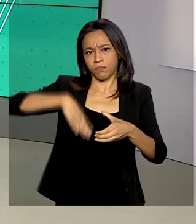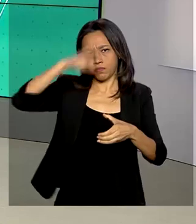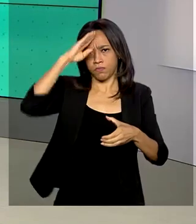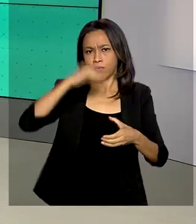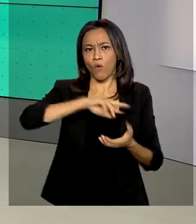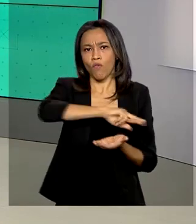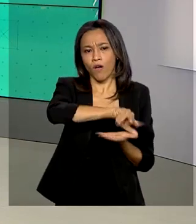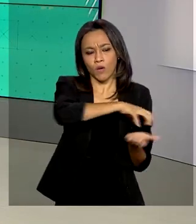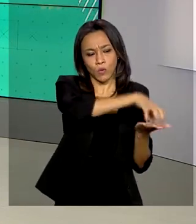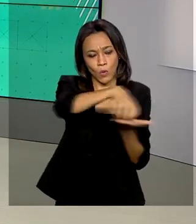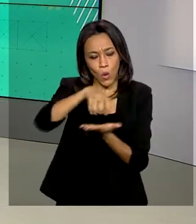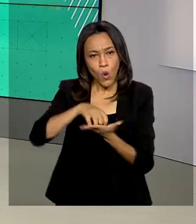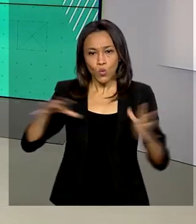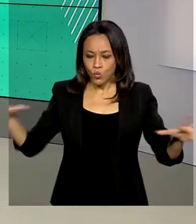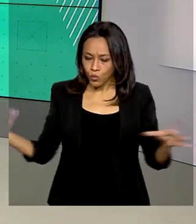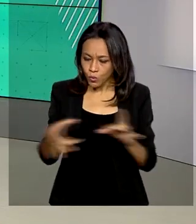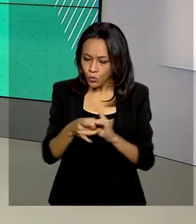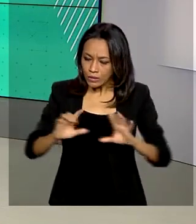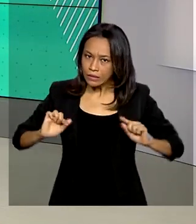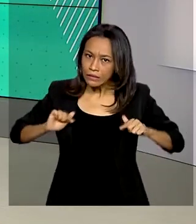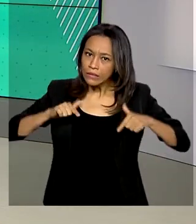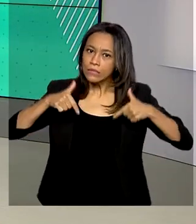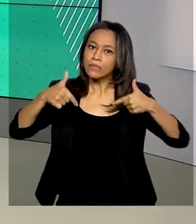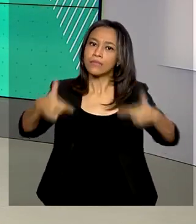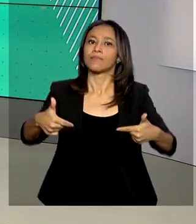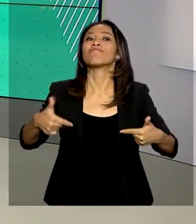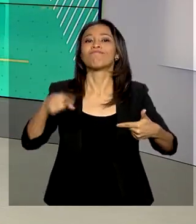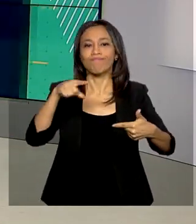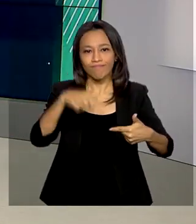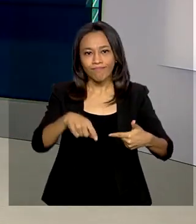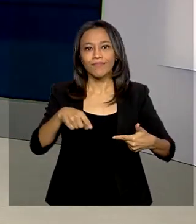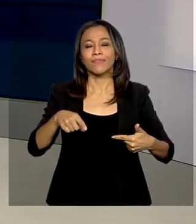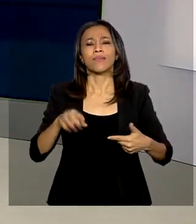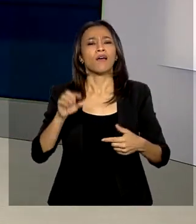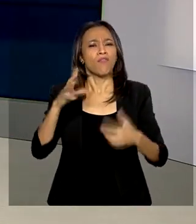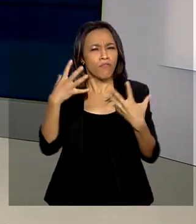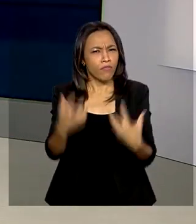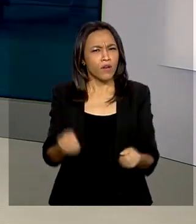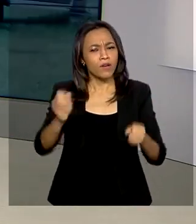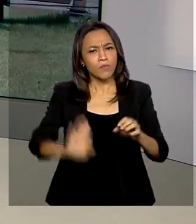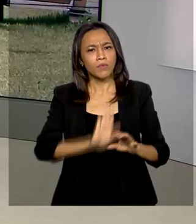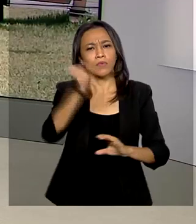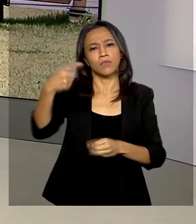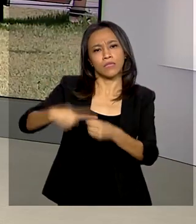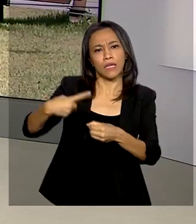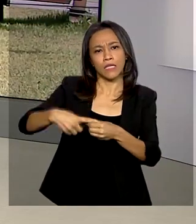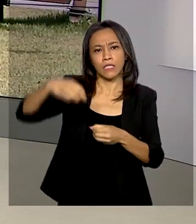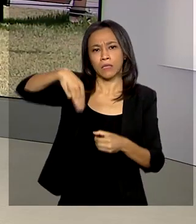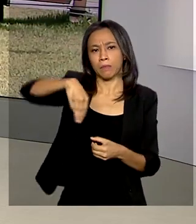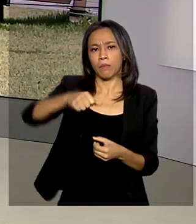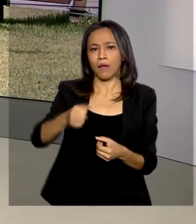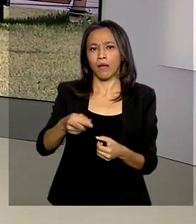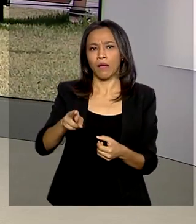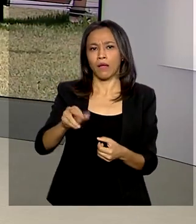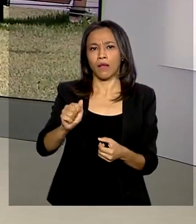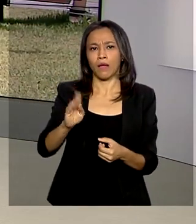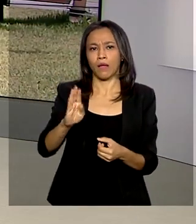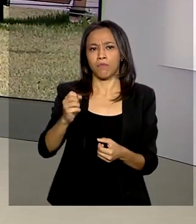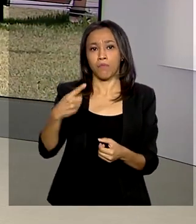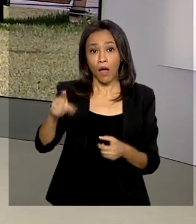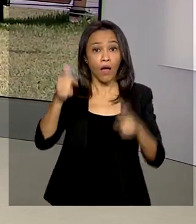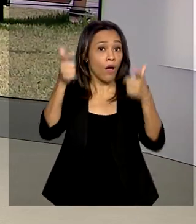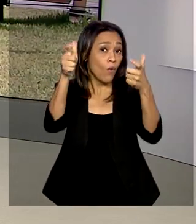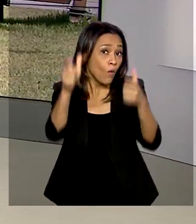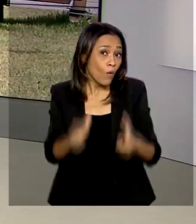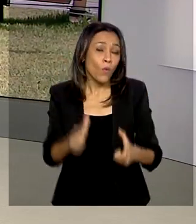realizam a Operação Verde Brasil 2. Nós vamos agora ao vivo a Marabá, no Pará, onde o repórter Daniel Ito acompanha aí